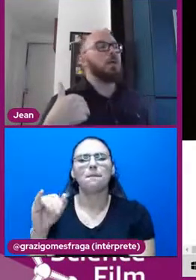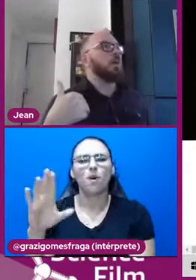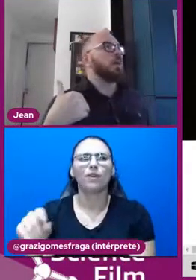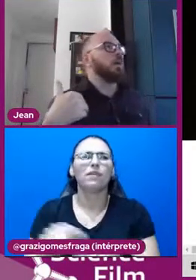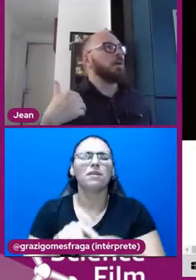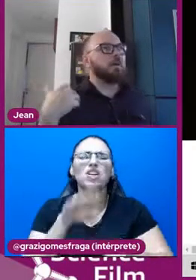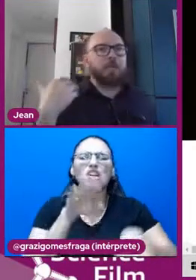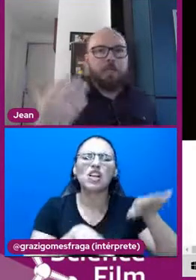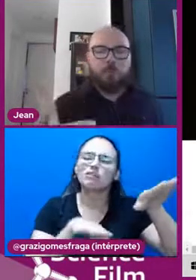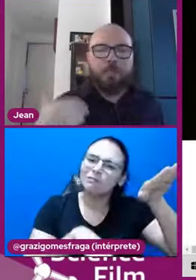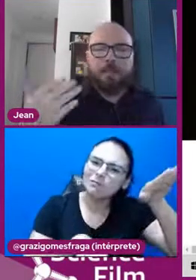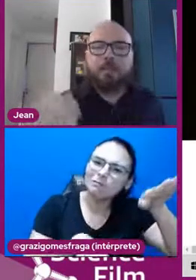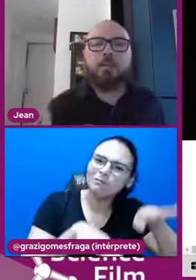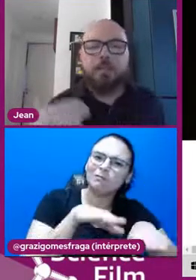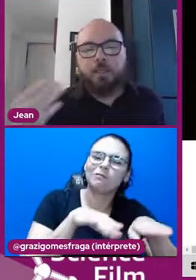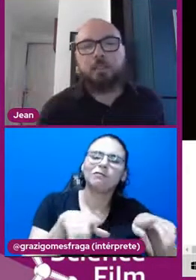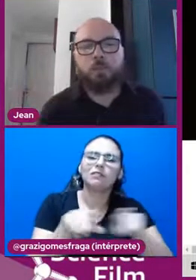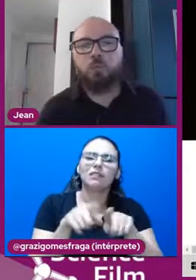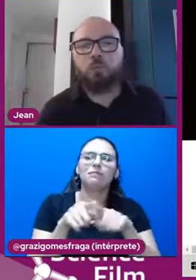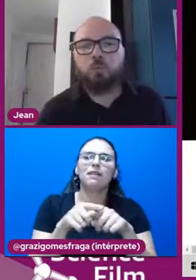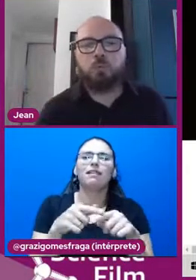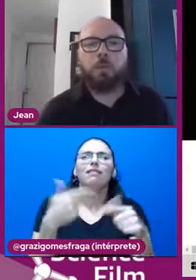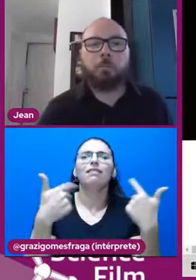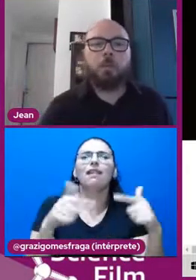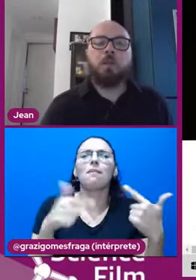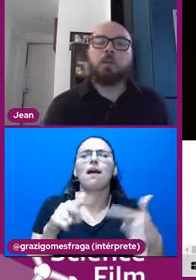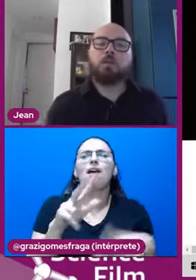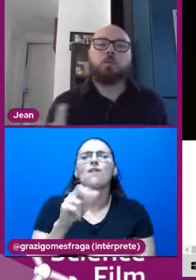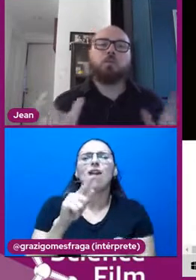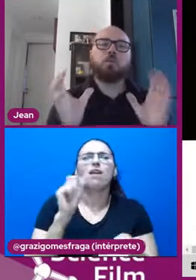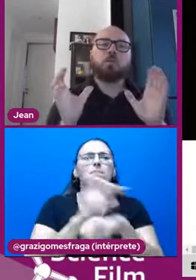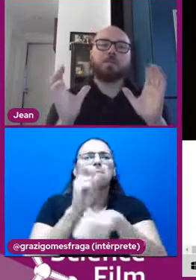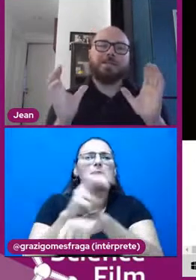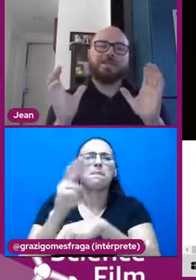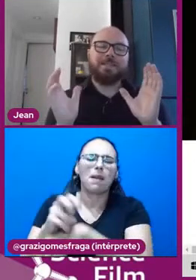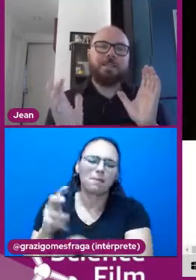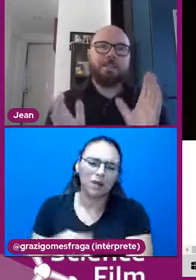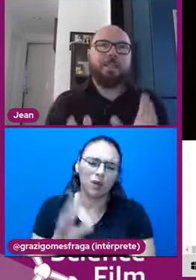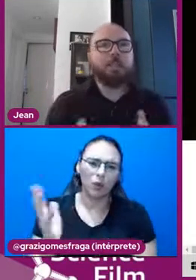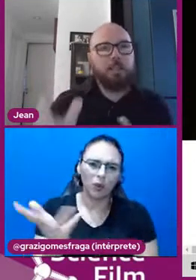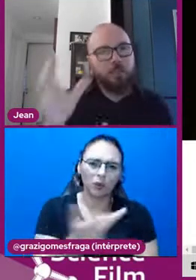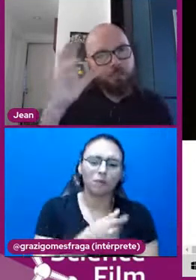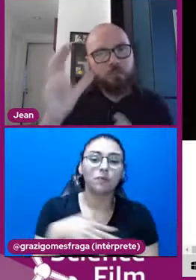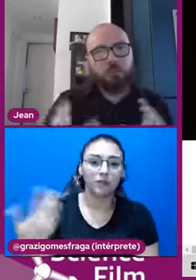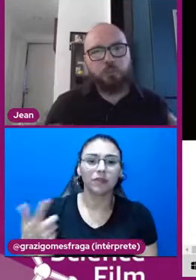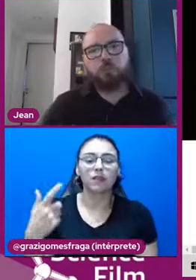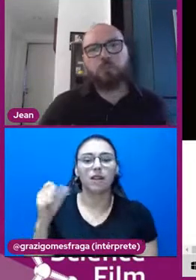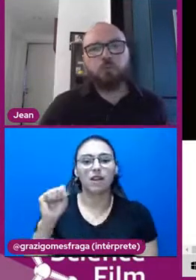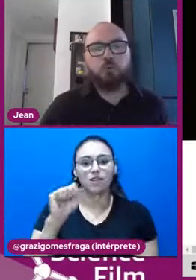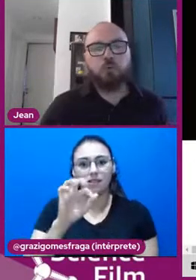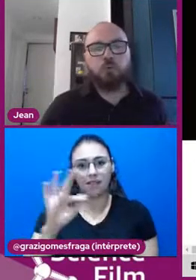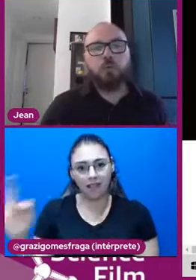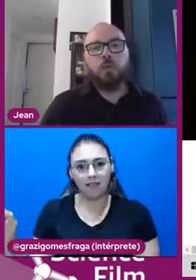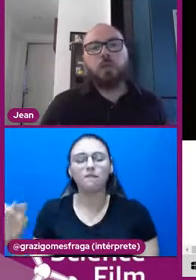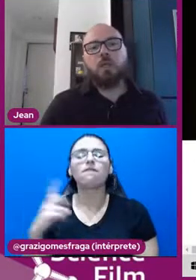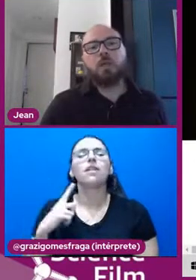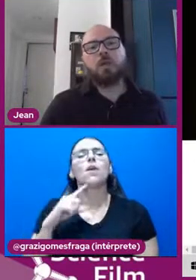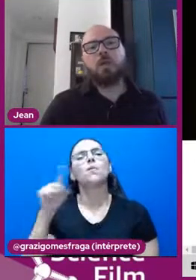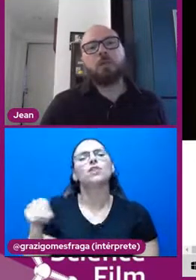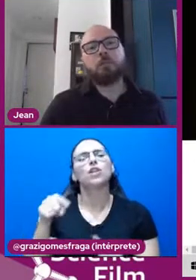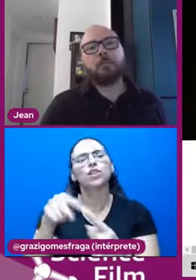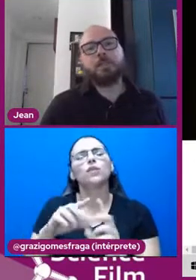consiga emprego e renda para todo mundo, né? Então, o Science, ele se alinha a esses objetivos todos